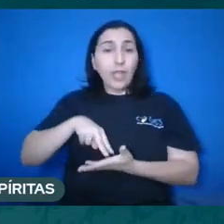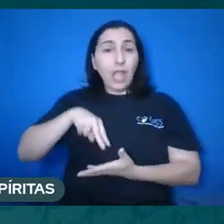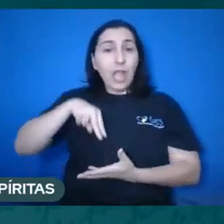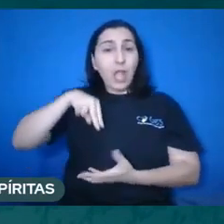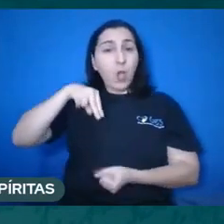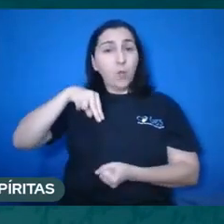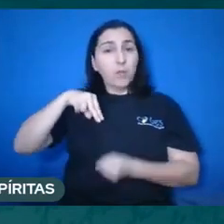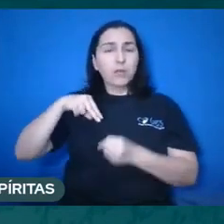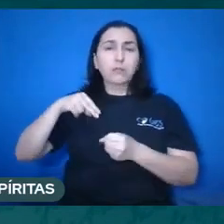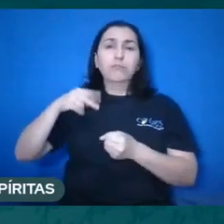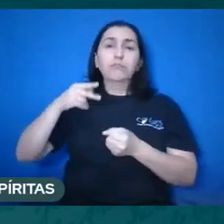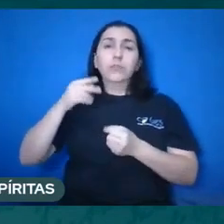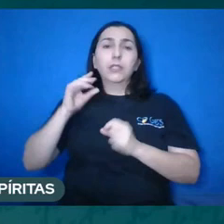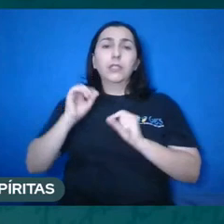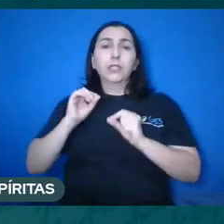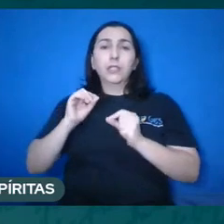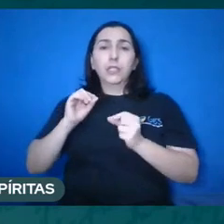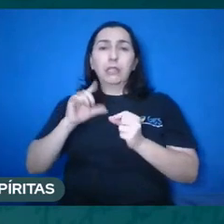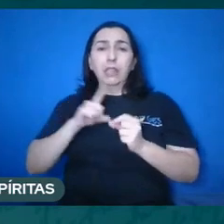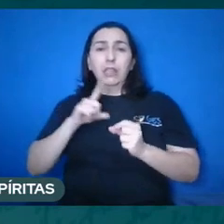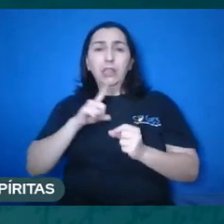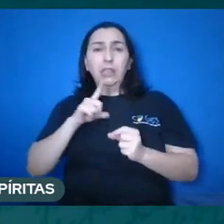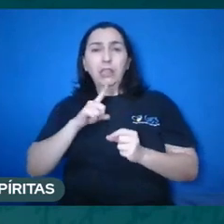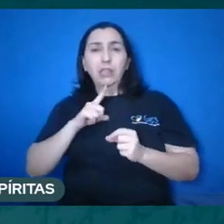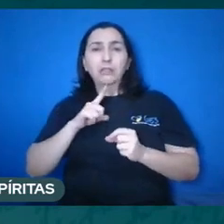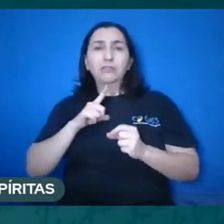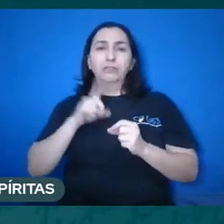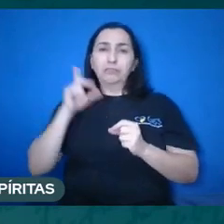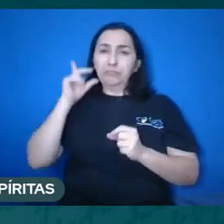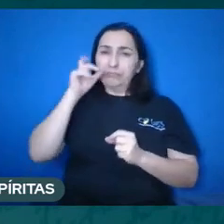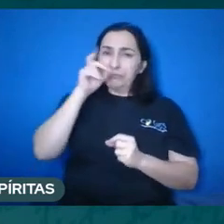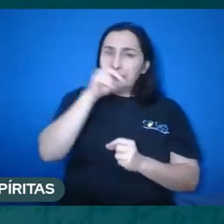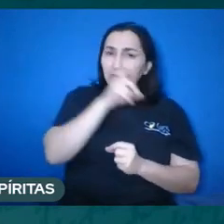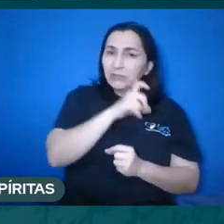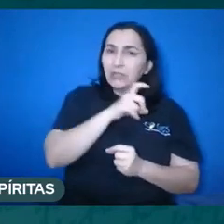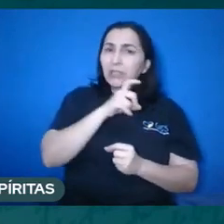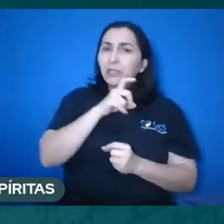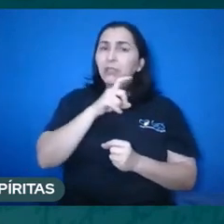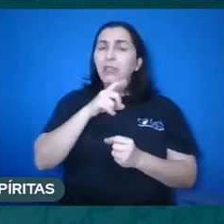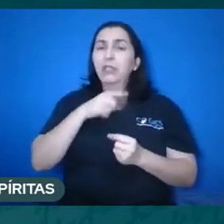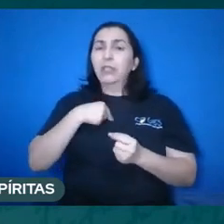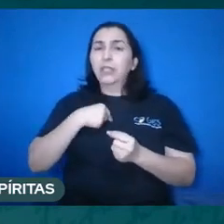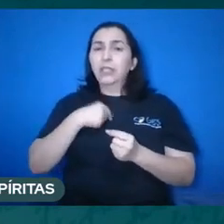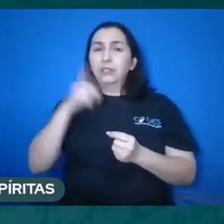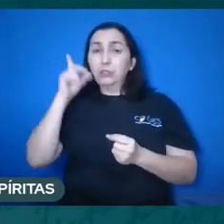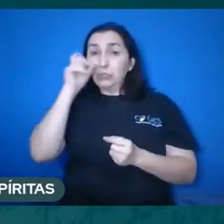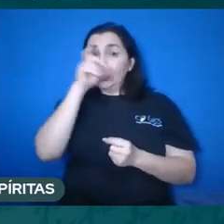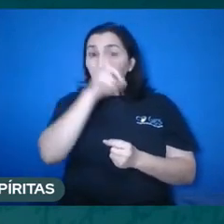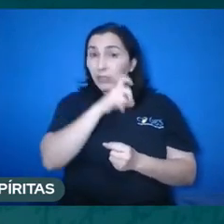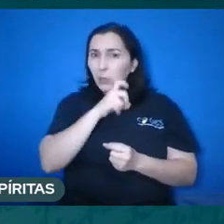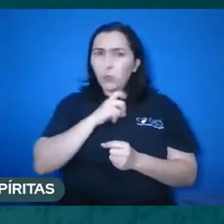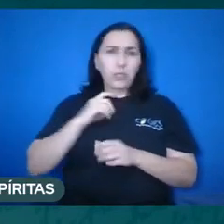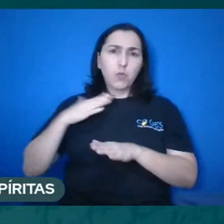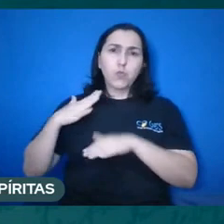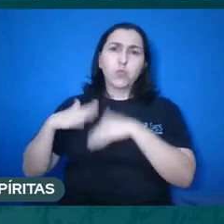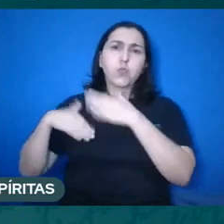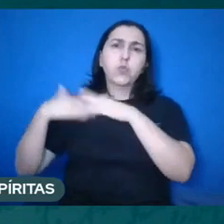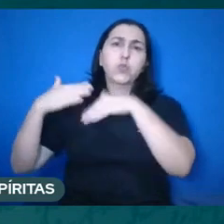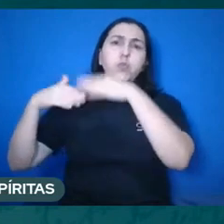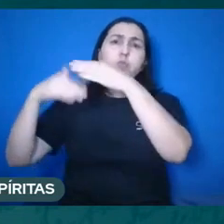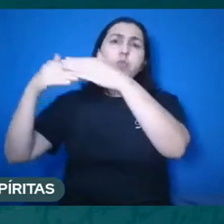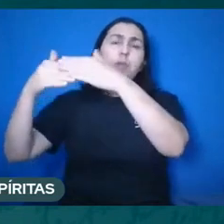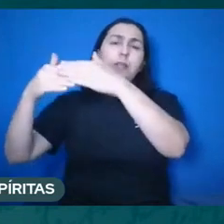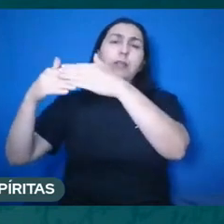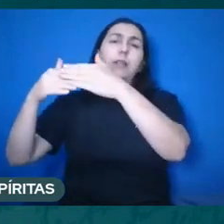maculada de impurezas materiais que a impedem de elevar-se para o divino e a retém nos lugares da sua escada na Terra.